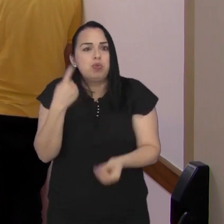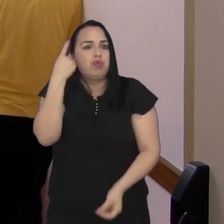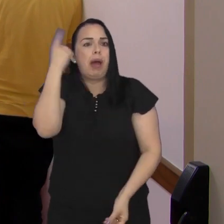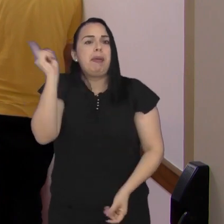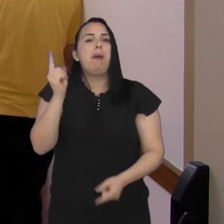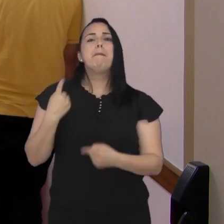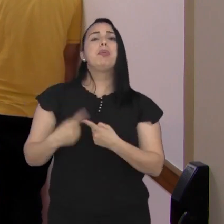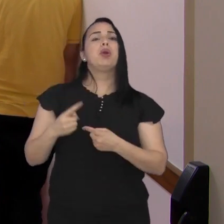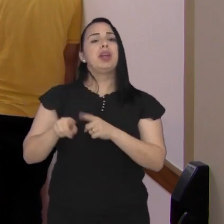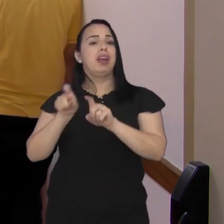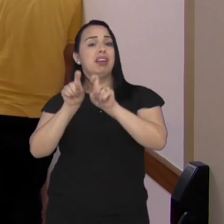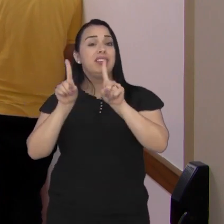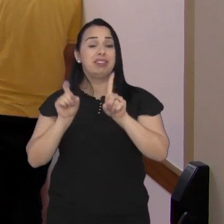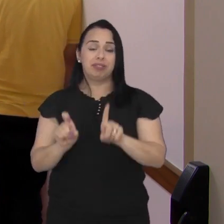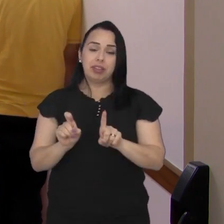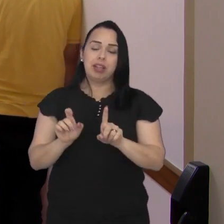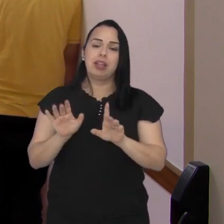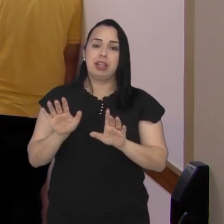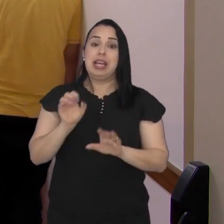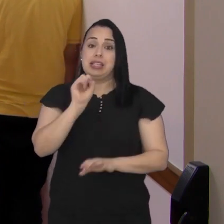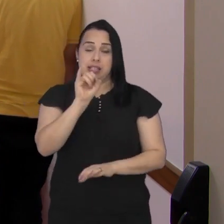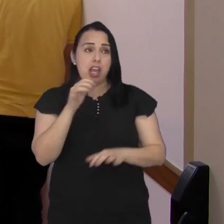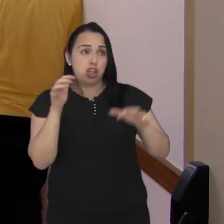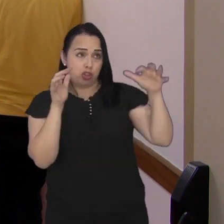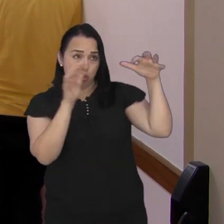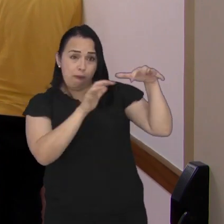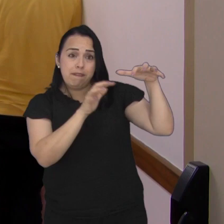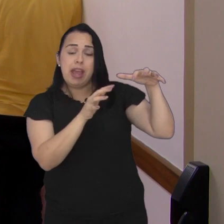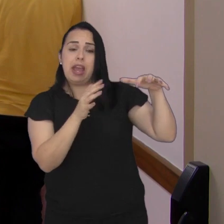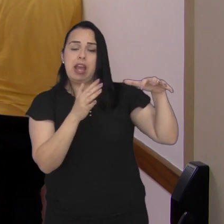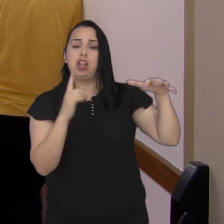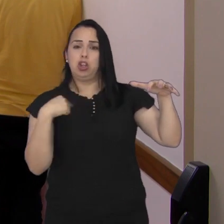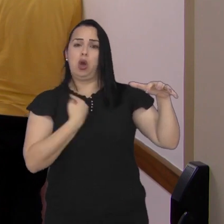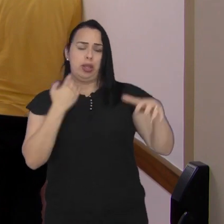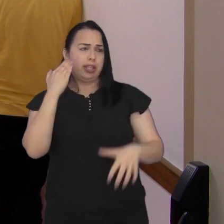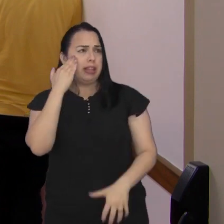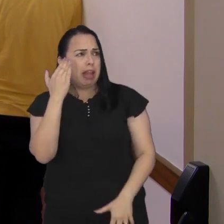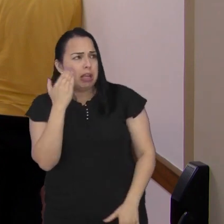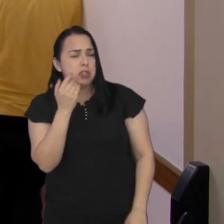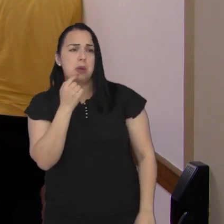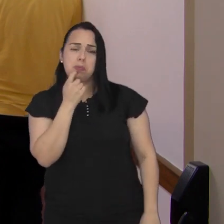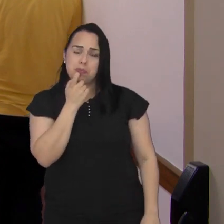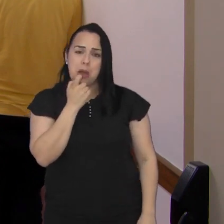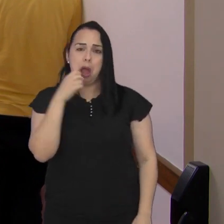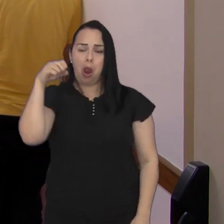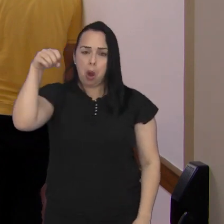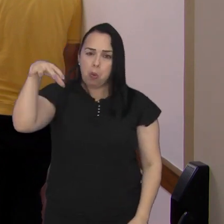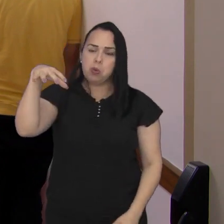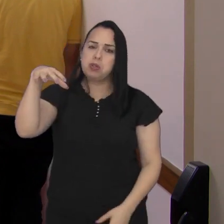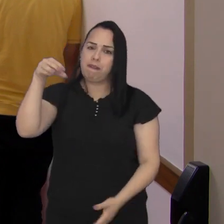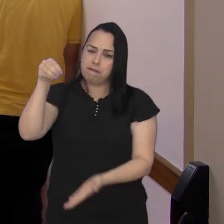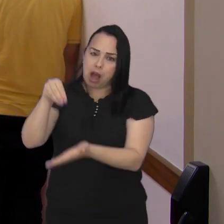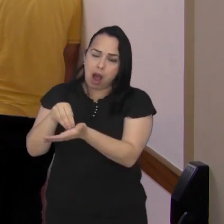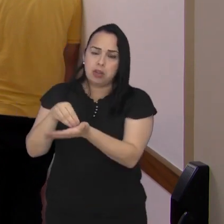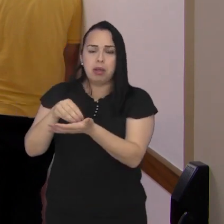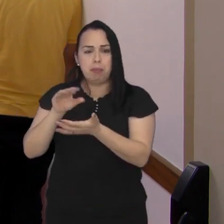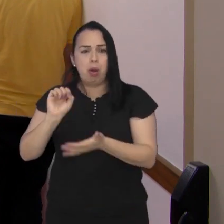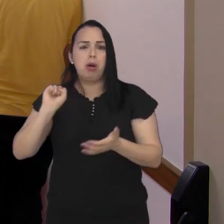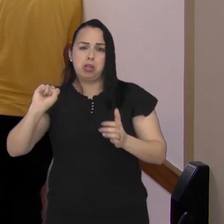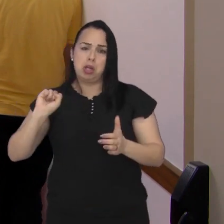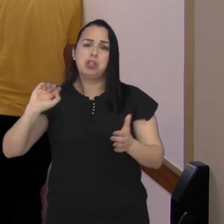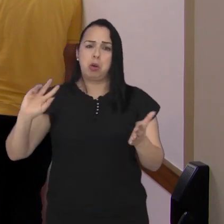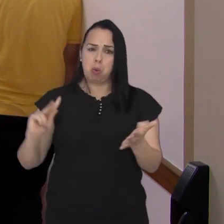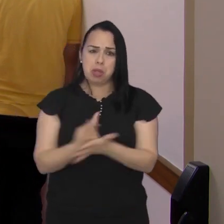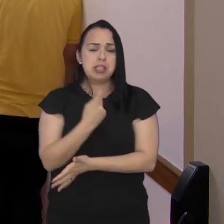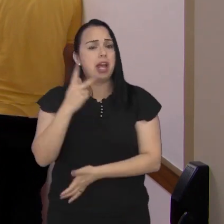justificam. Quando dá um temporal forte, a gente até entende que possa ocorrer